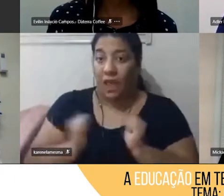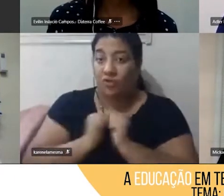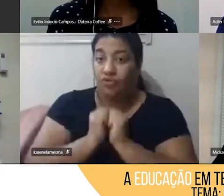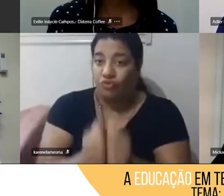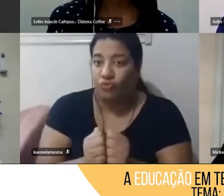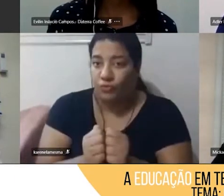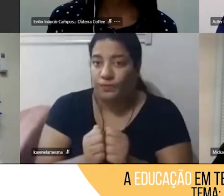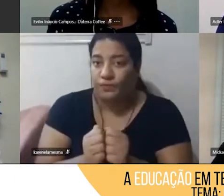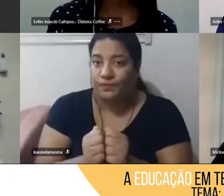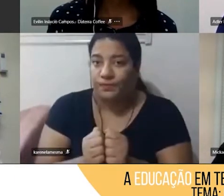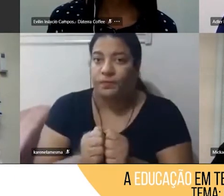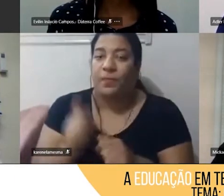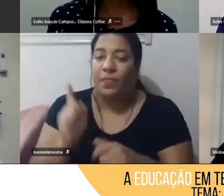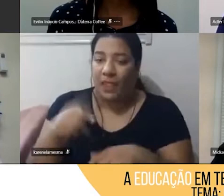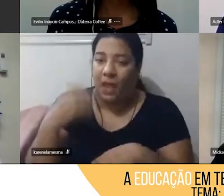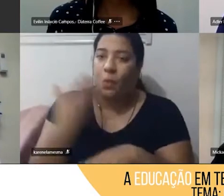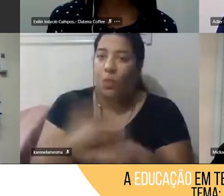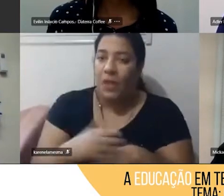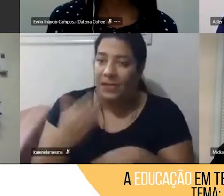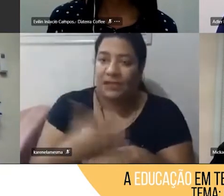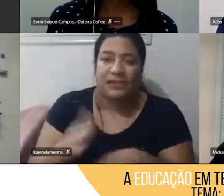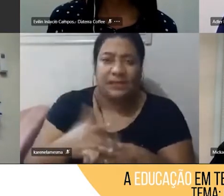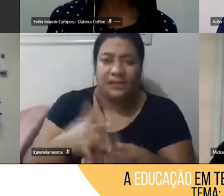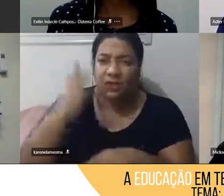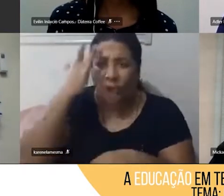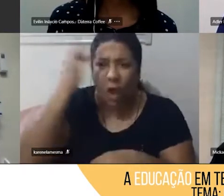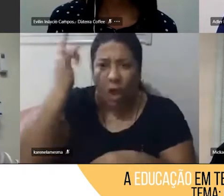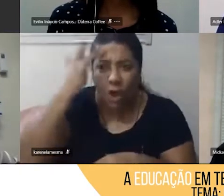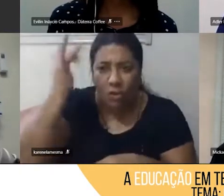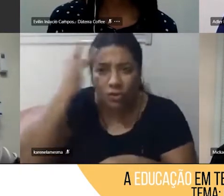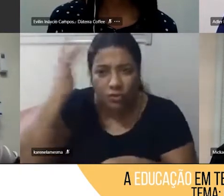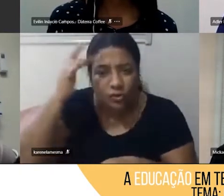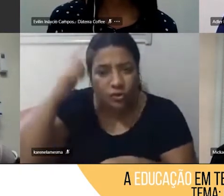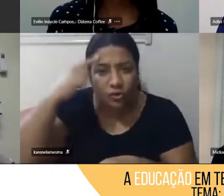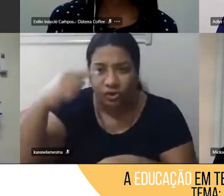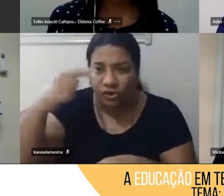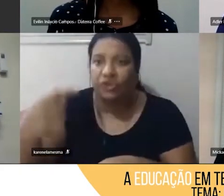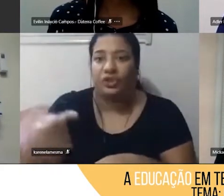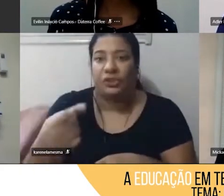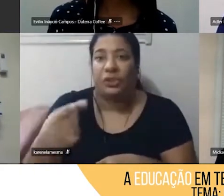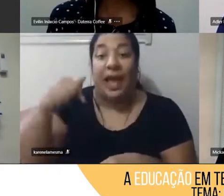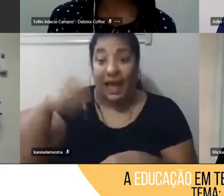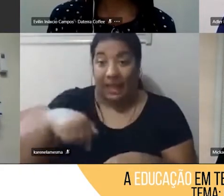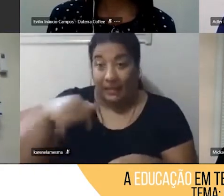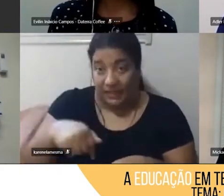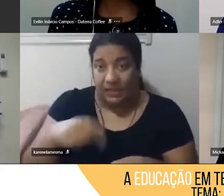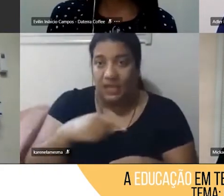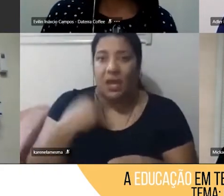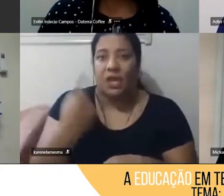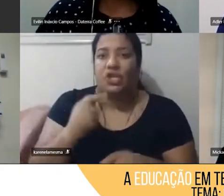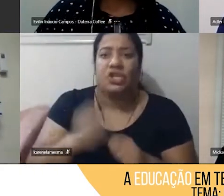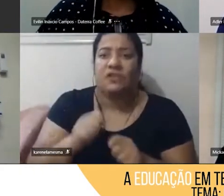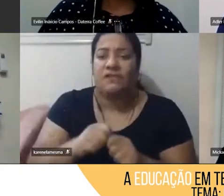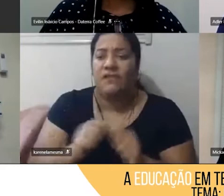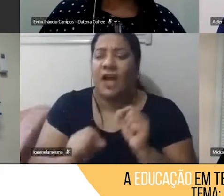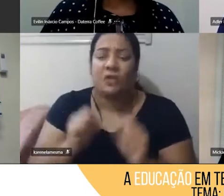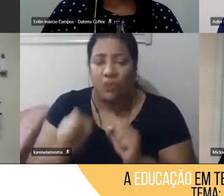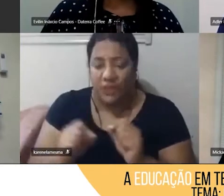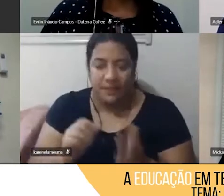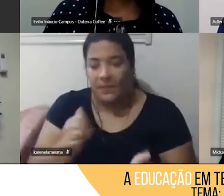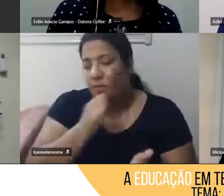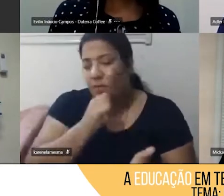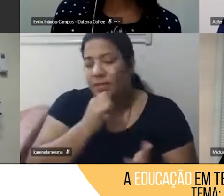É um exercício diário. A gente faz o seguinte aqui no projeto, quando a gente tem uma angústia, quando a gente tem um